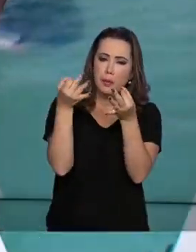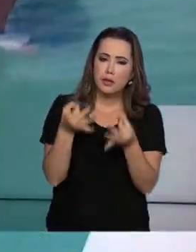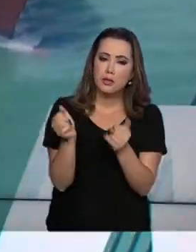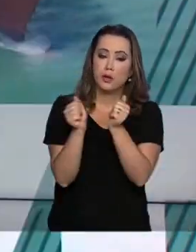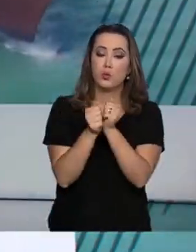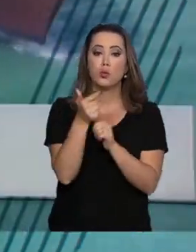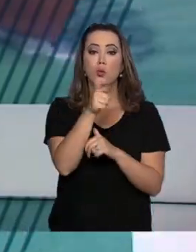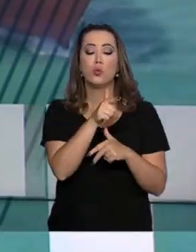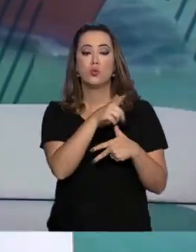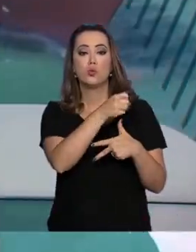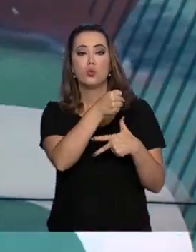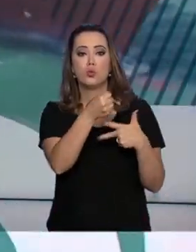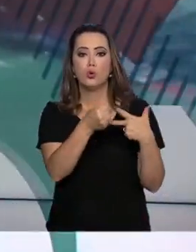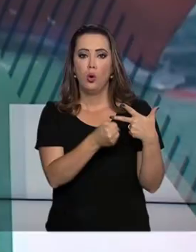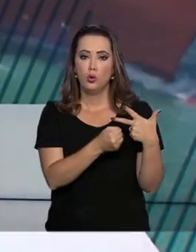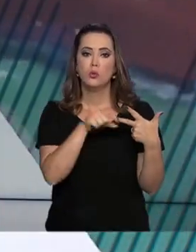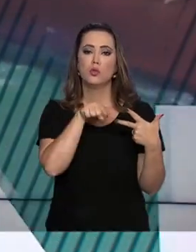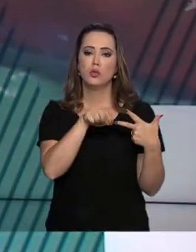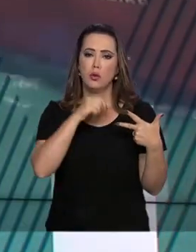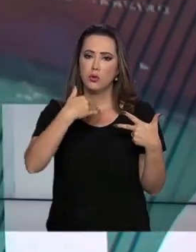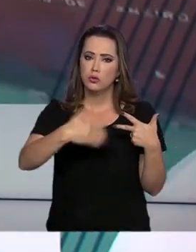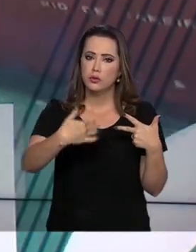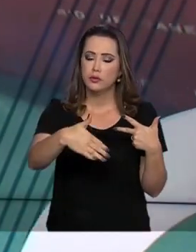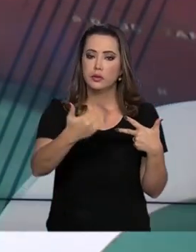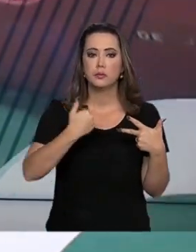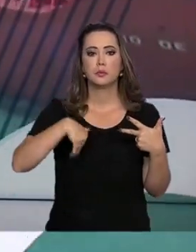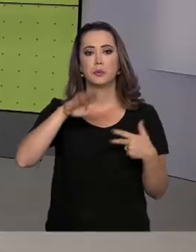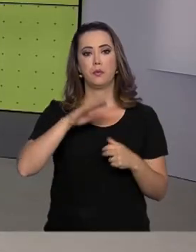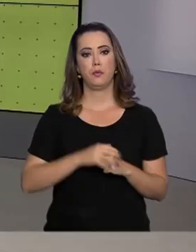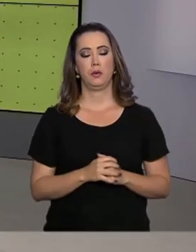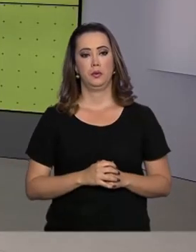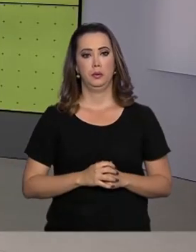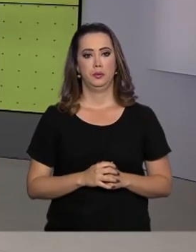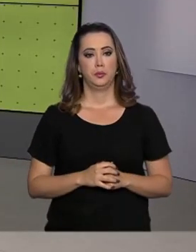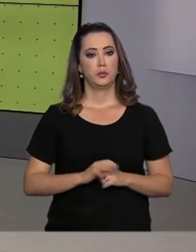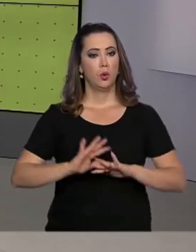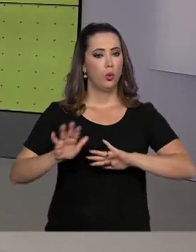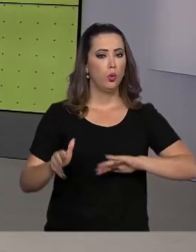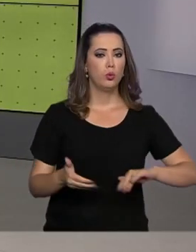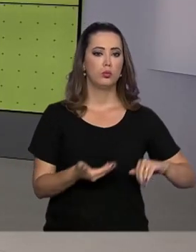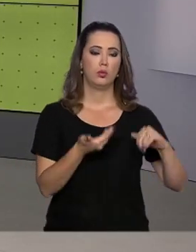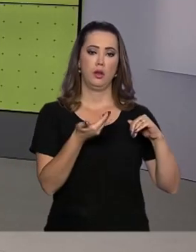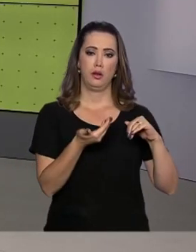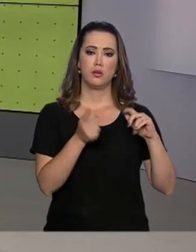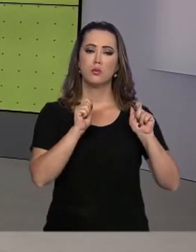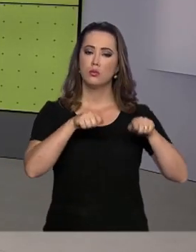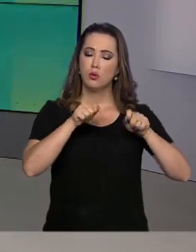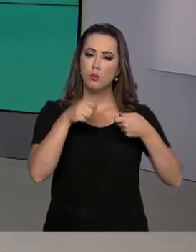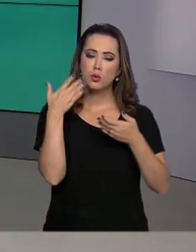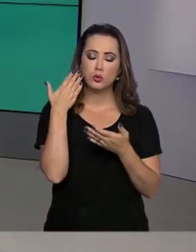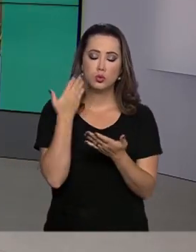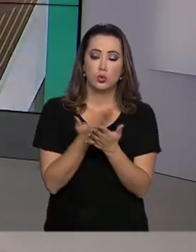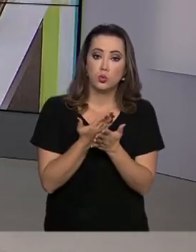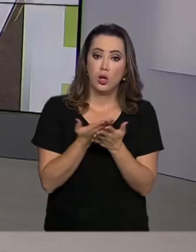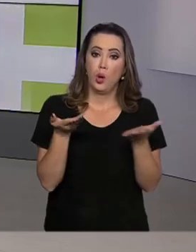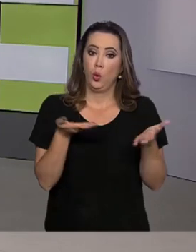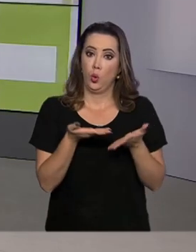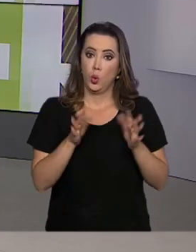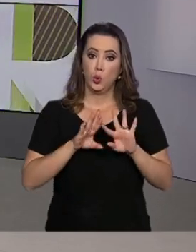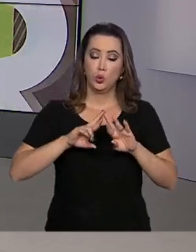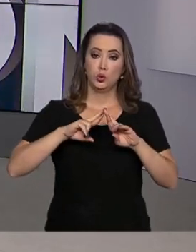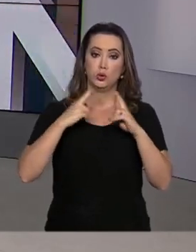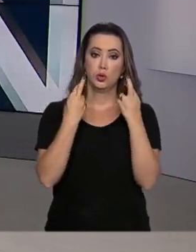poderes. E o Brasil tem tudo para avançar muito mais. O Congresso Nacional pode analisar ainda hoje, em sessão